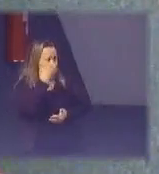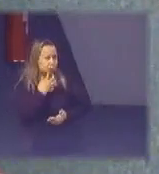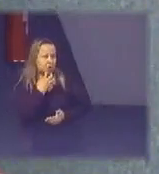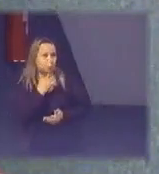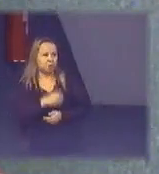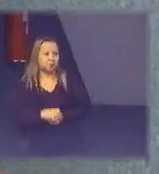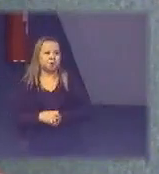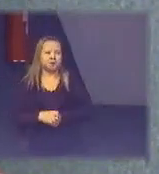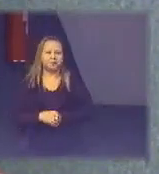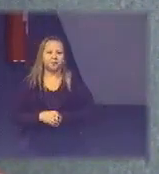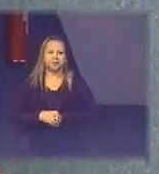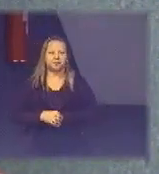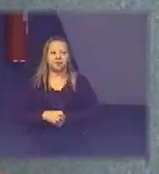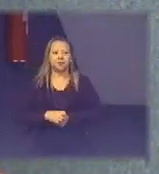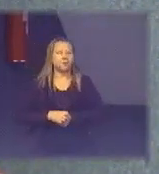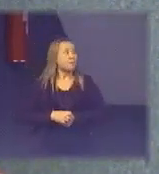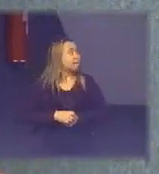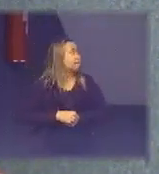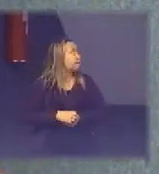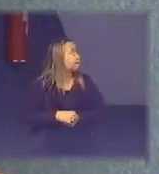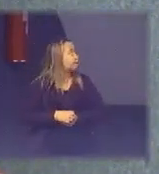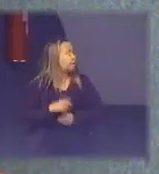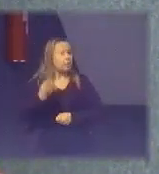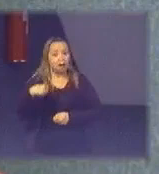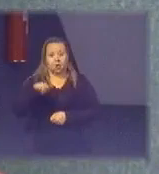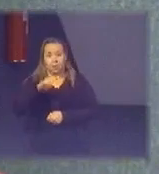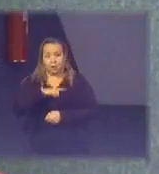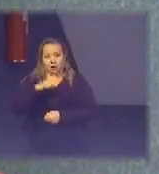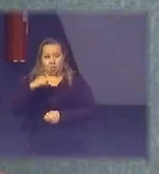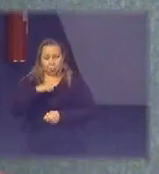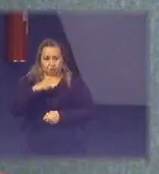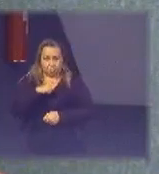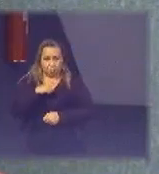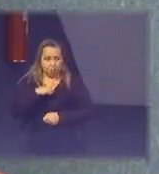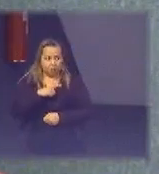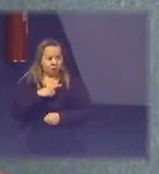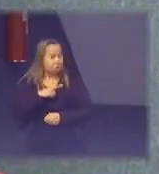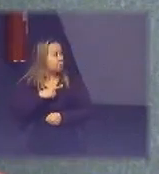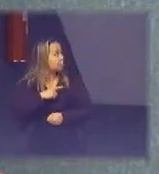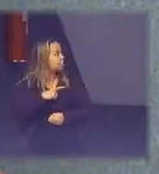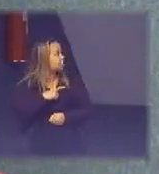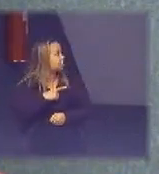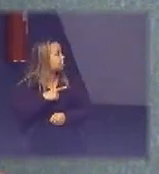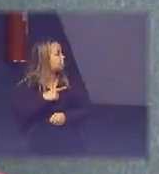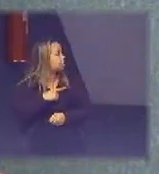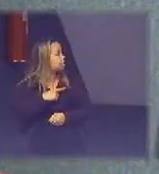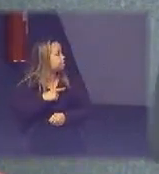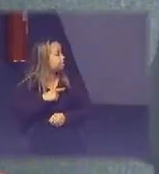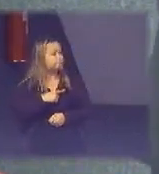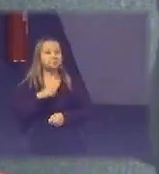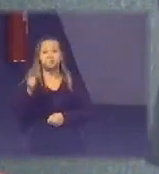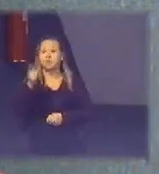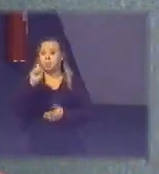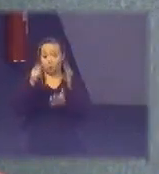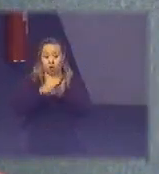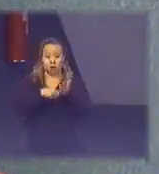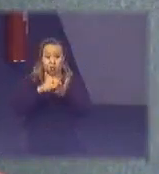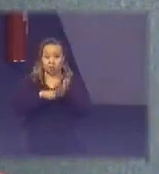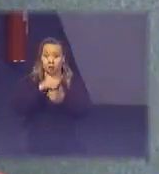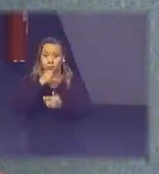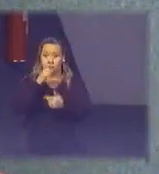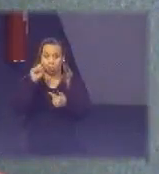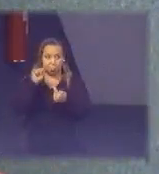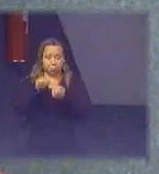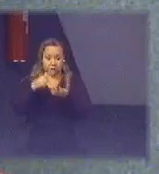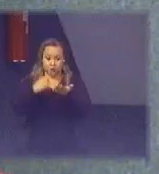falando em leis nós temos a política nacional de resíduos sólidos como a Lúcia disse não assinamos ainda o acordo